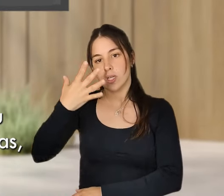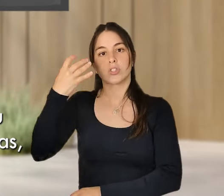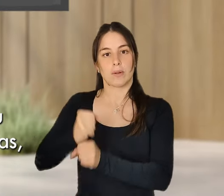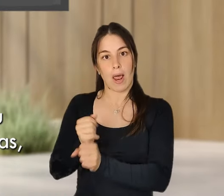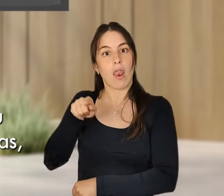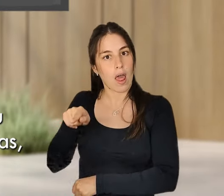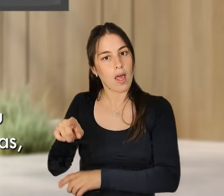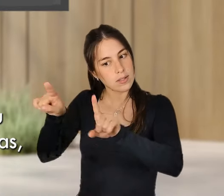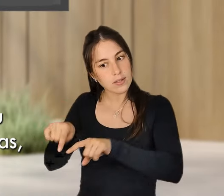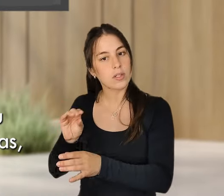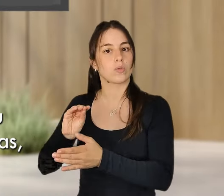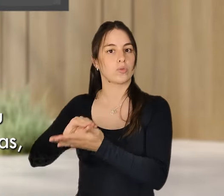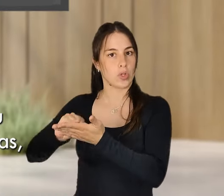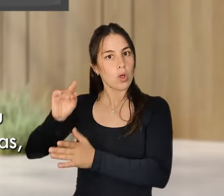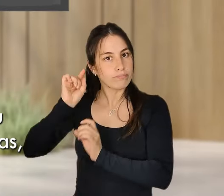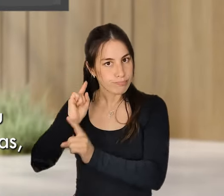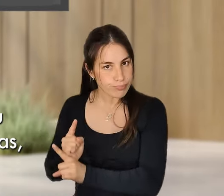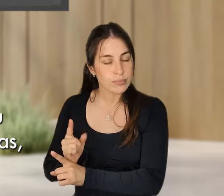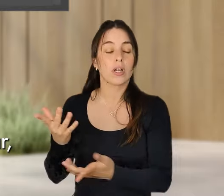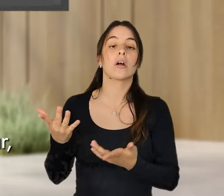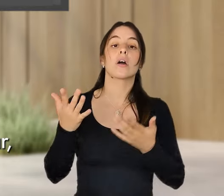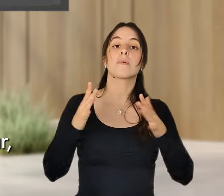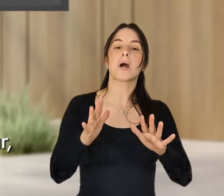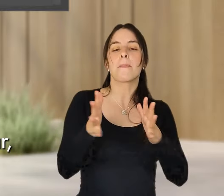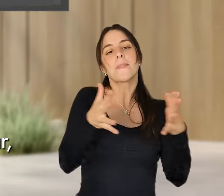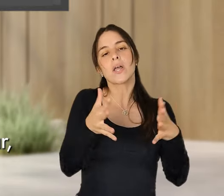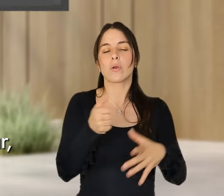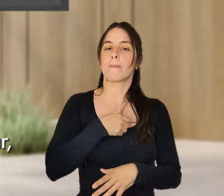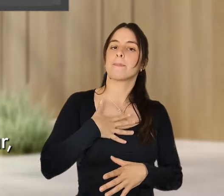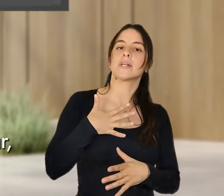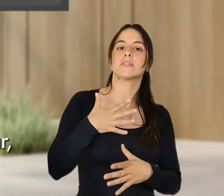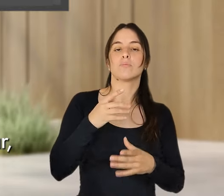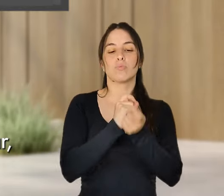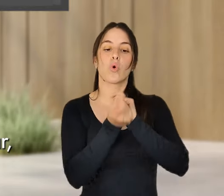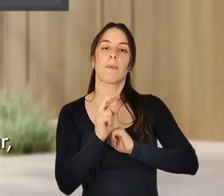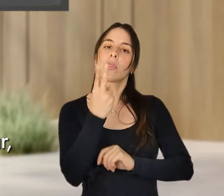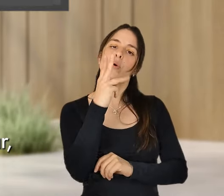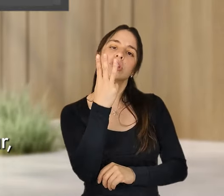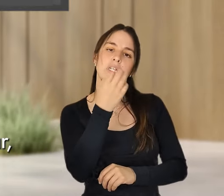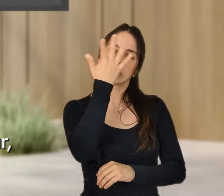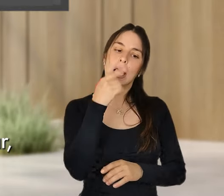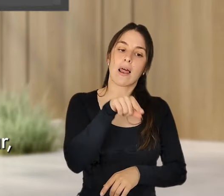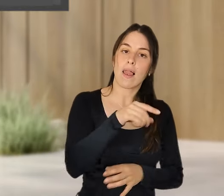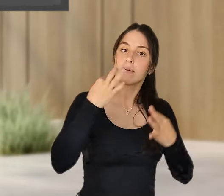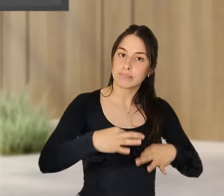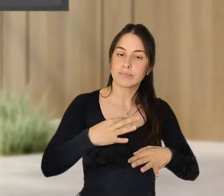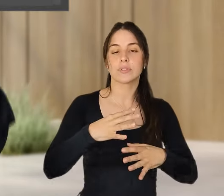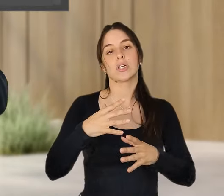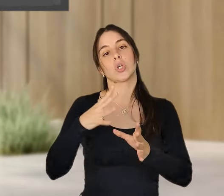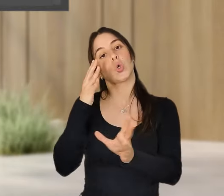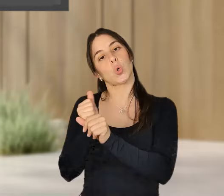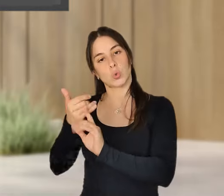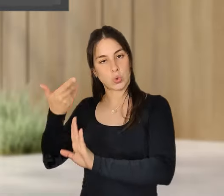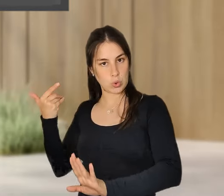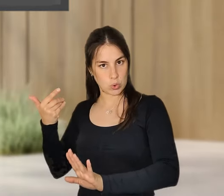por um formato híbrido, com 1, 2, 3 dias, depois depende muito da própria empresa e da forma de trabalhar. O quão importante é